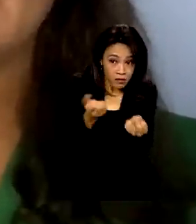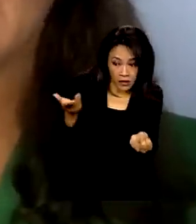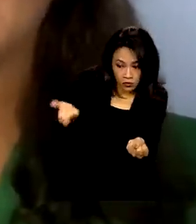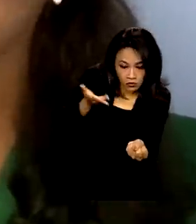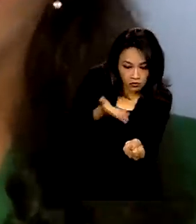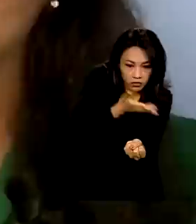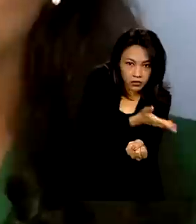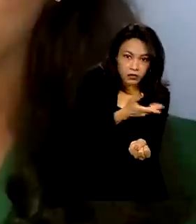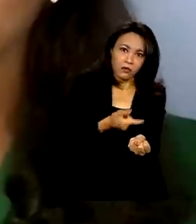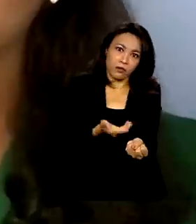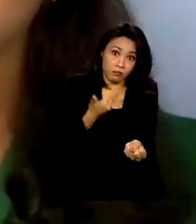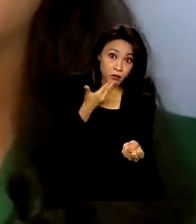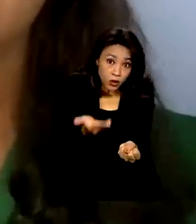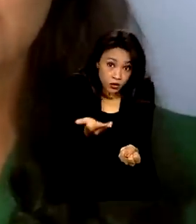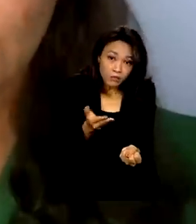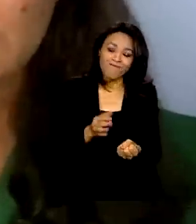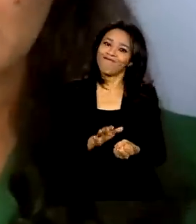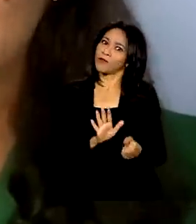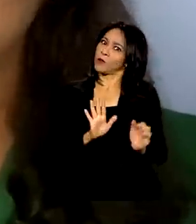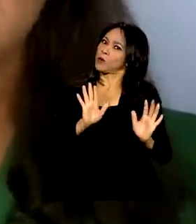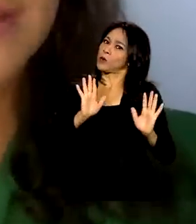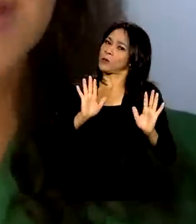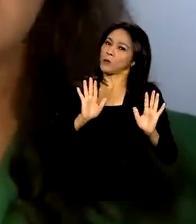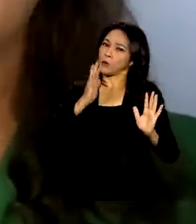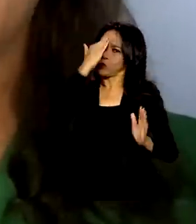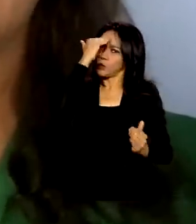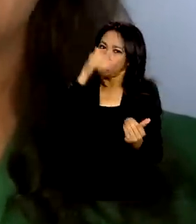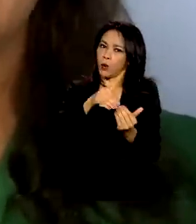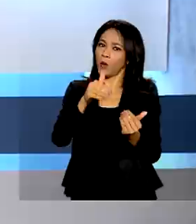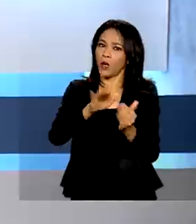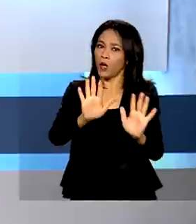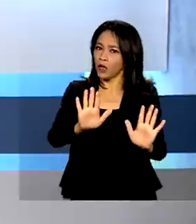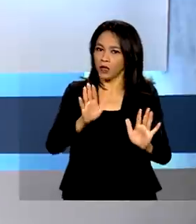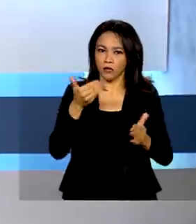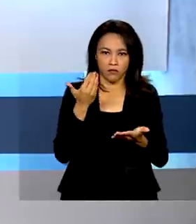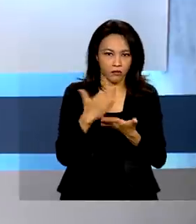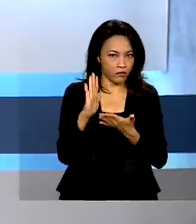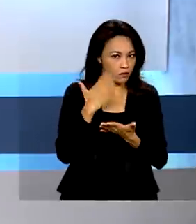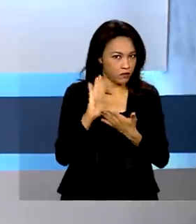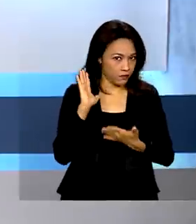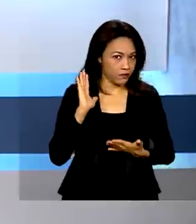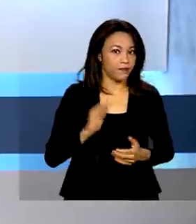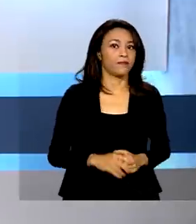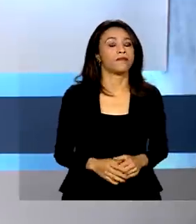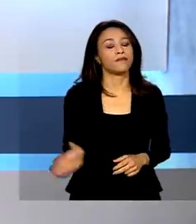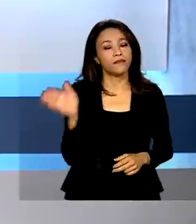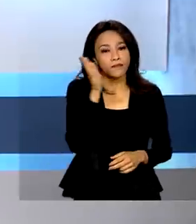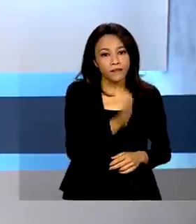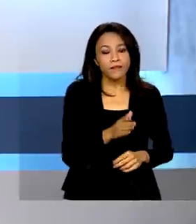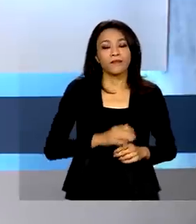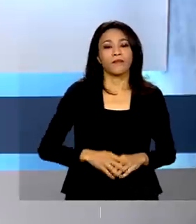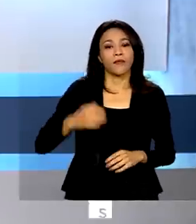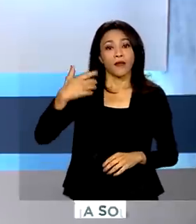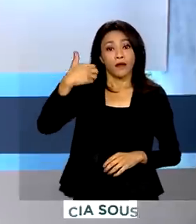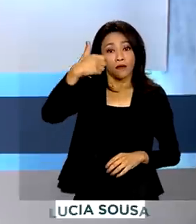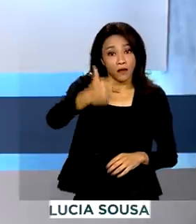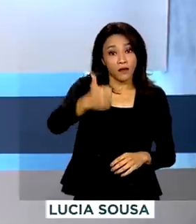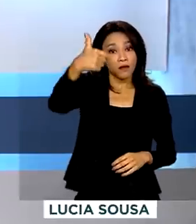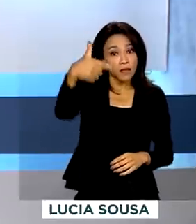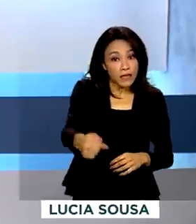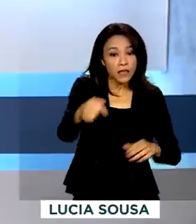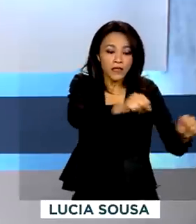complementares por esses meios, desconsidere imediatamente. E pela 17ª semana